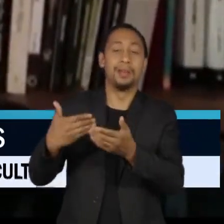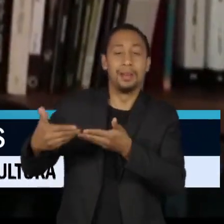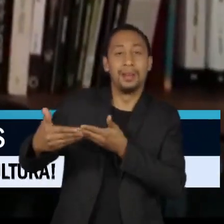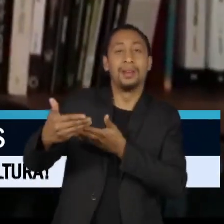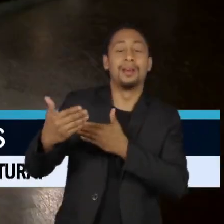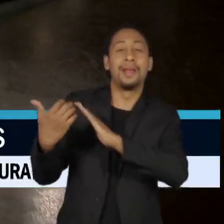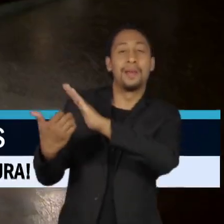governo.